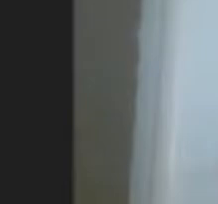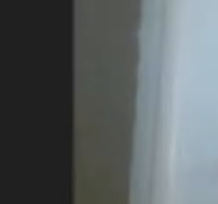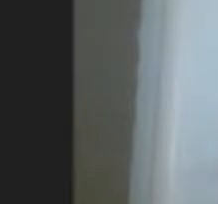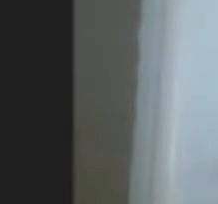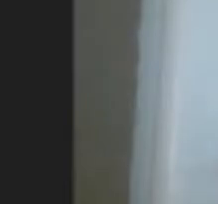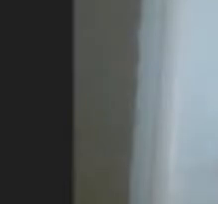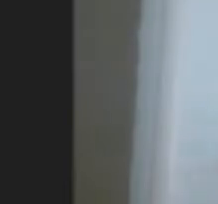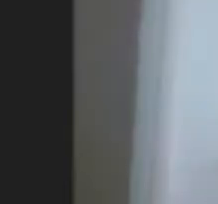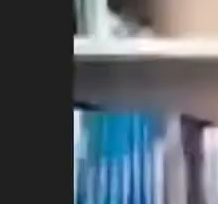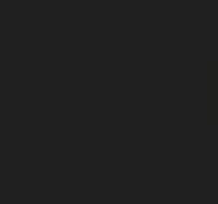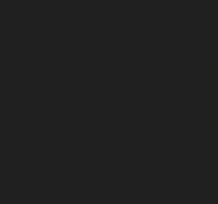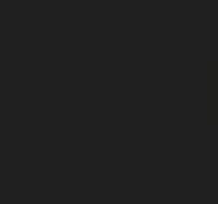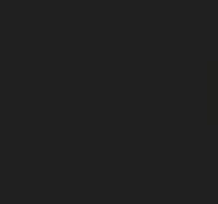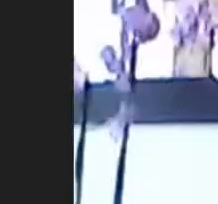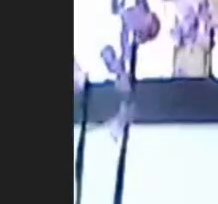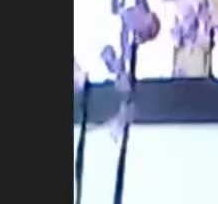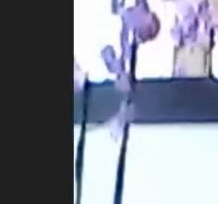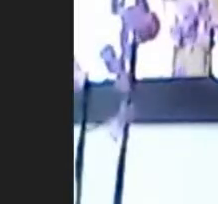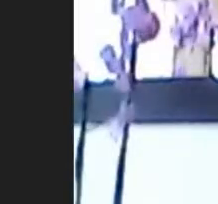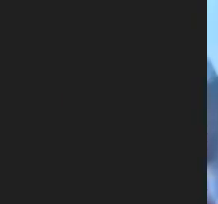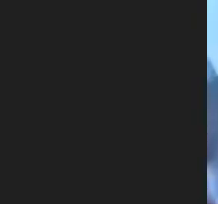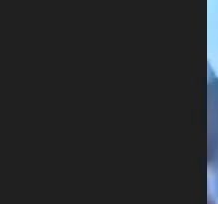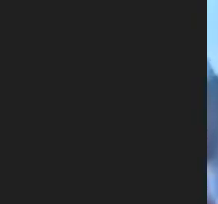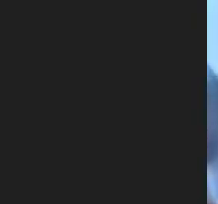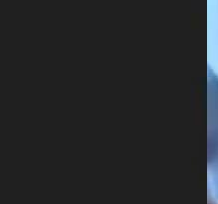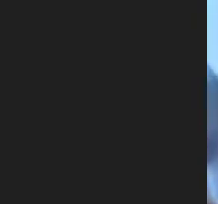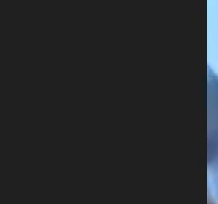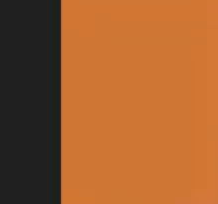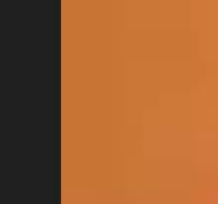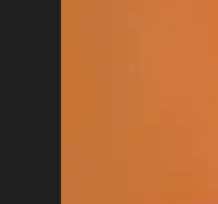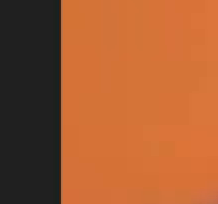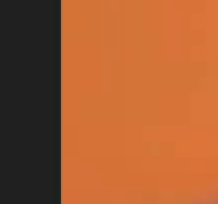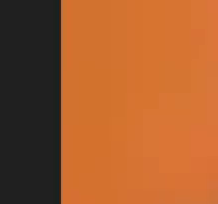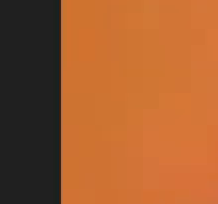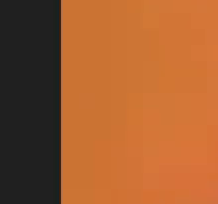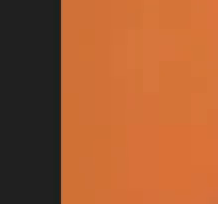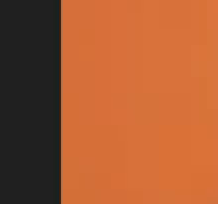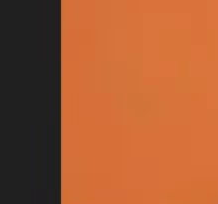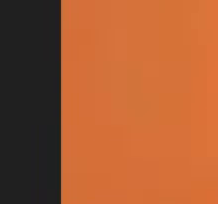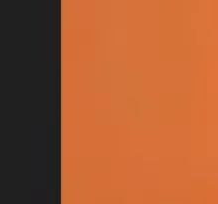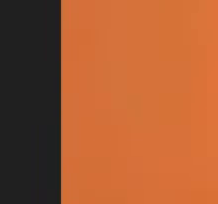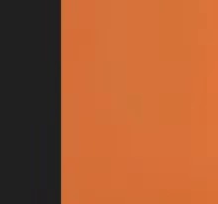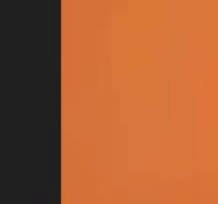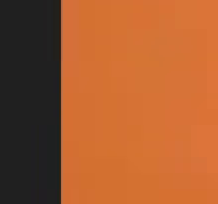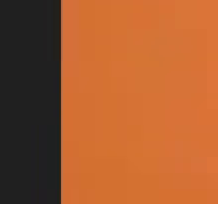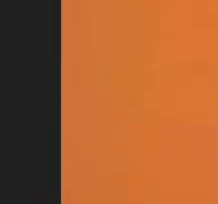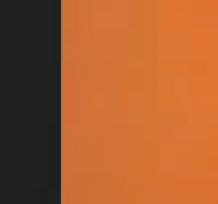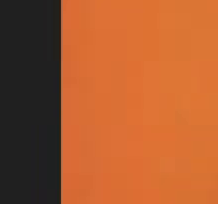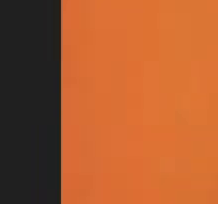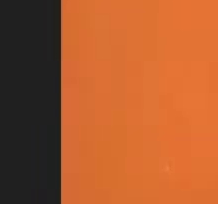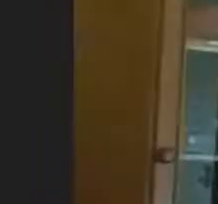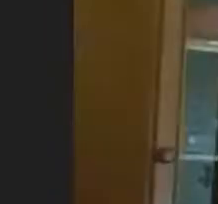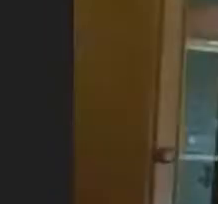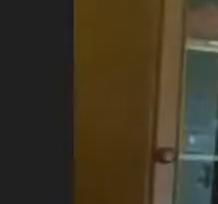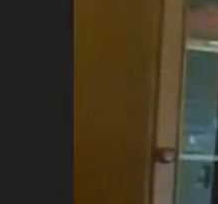Parabéns todos Sucesso Parabéns